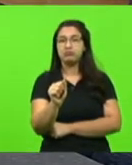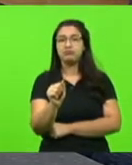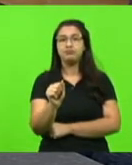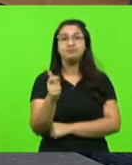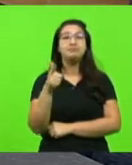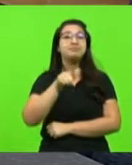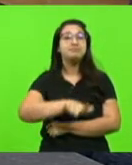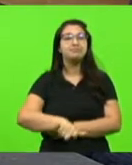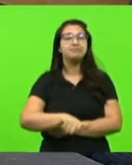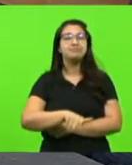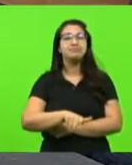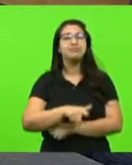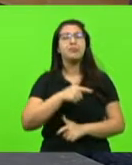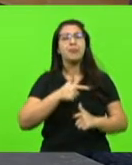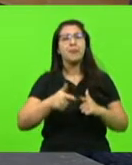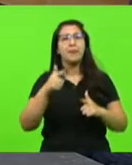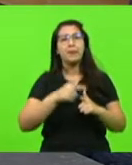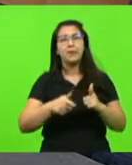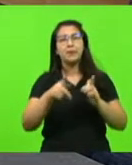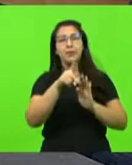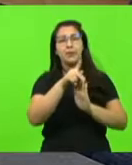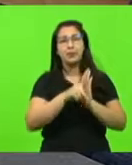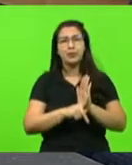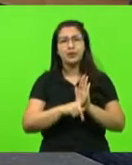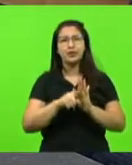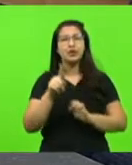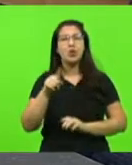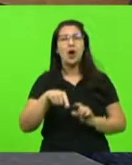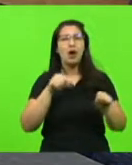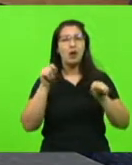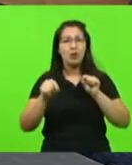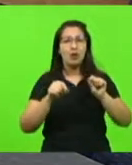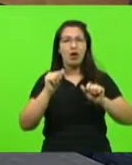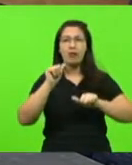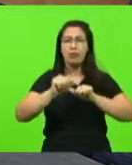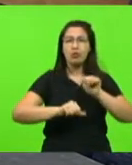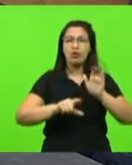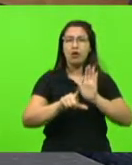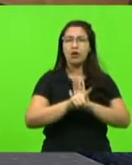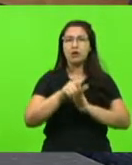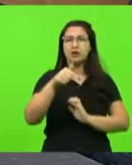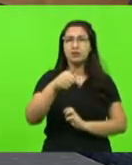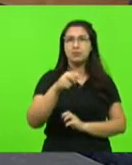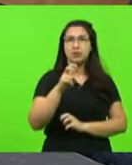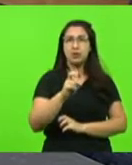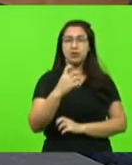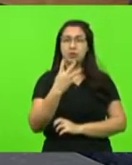O problema do projeto, ele propõe alterar a Lei nº 7.543,